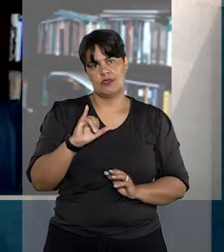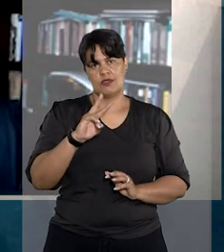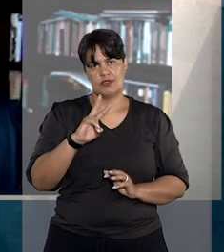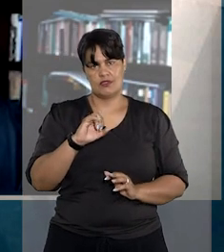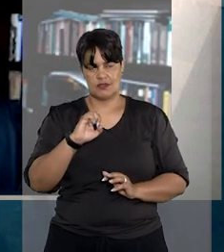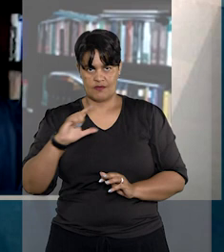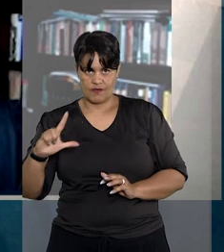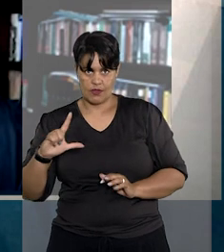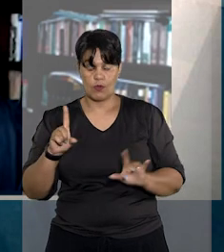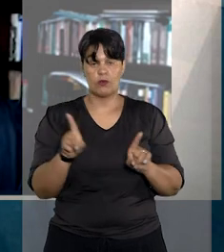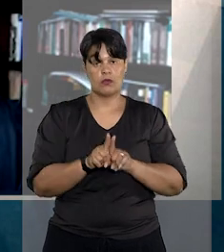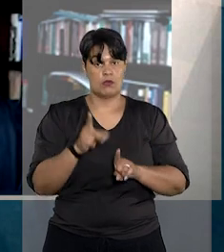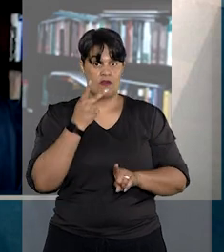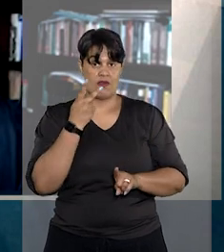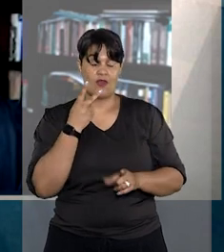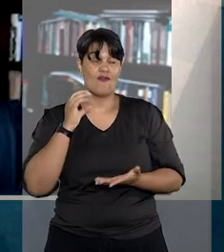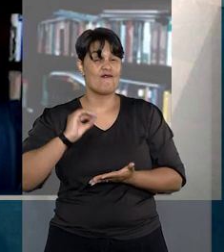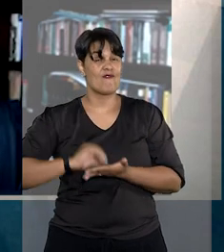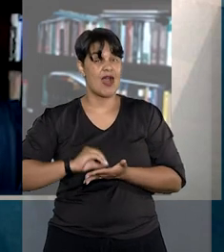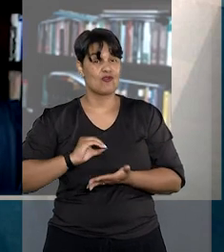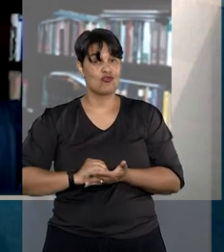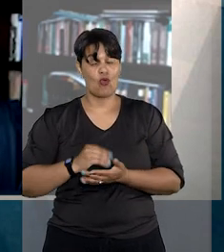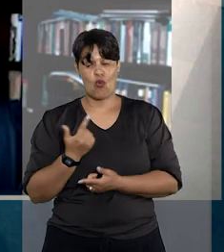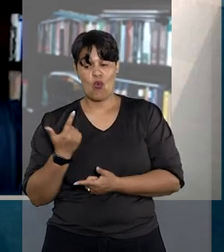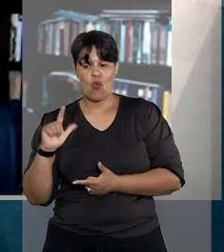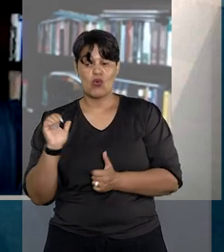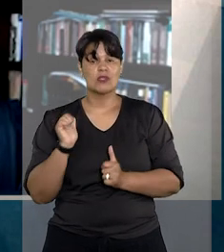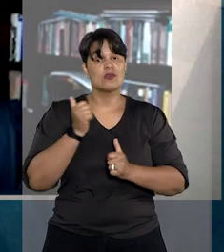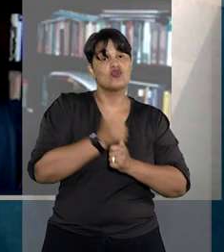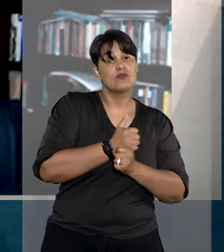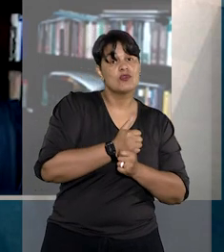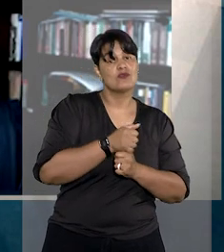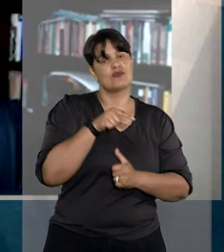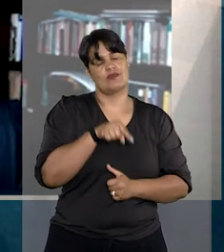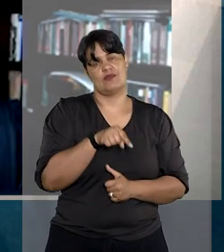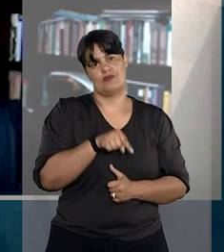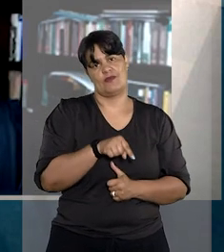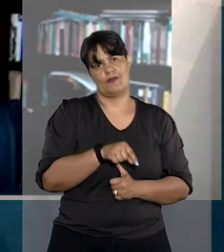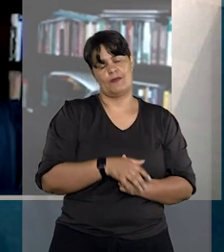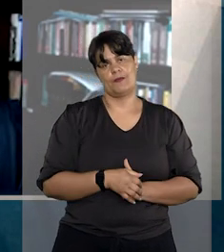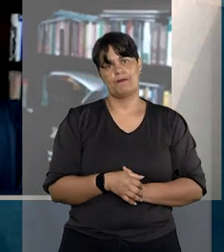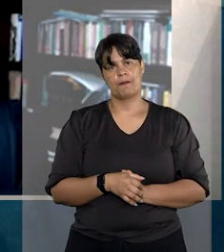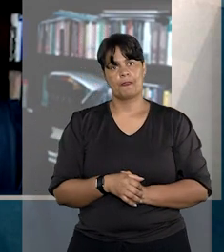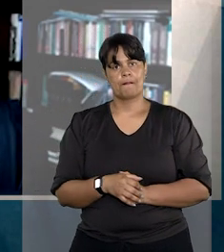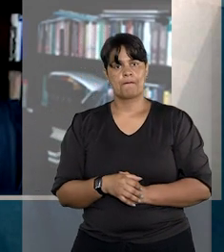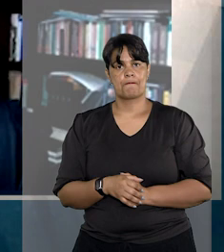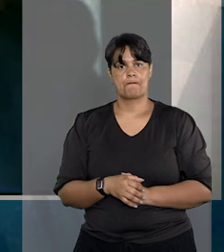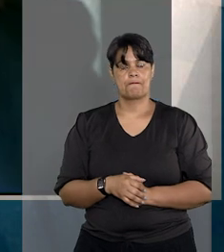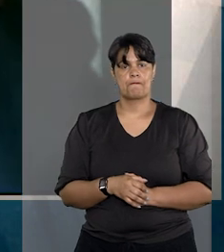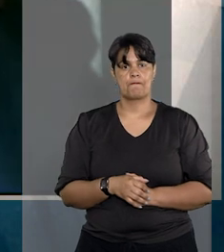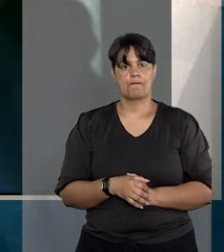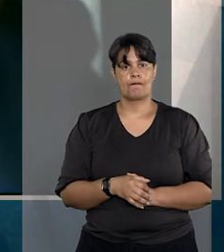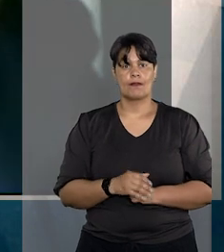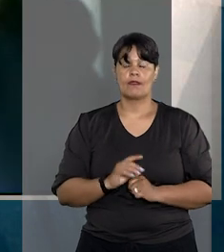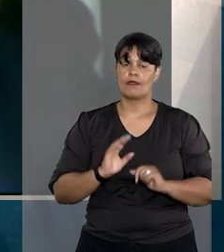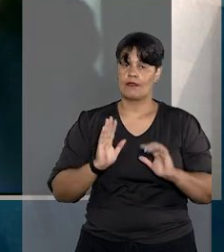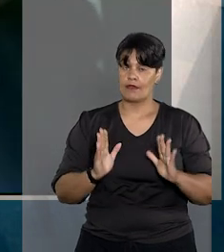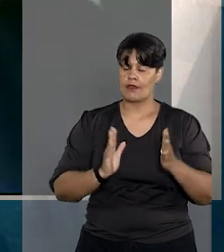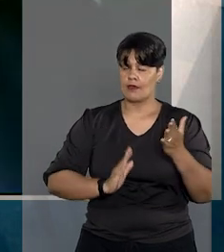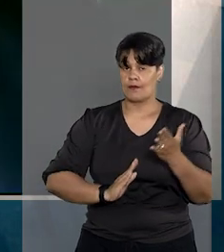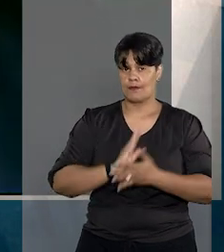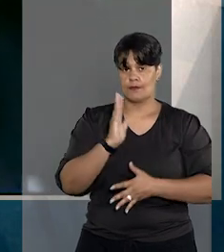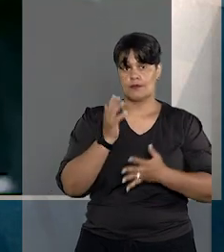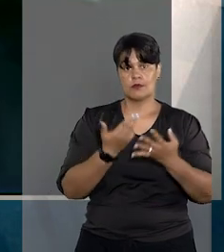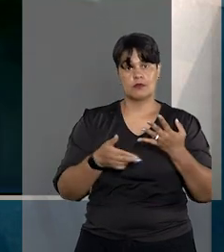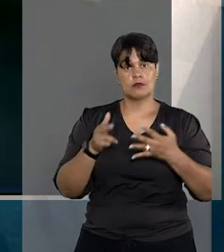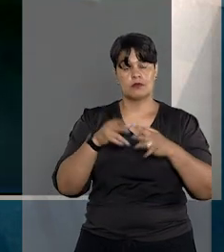ponderou também que não foi utilizado o instrumento alternativo para suprir a falta de testemunhas. Ao dar provimento ao